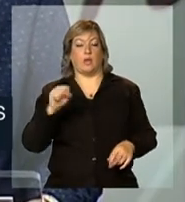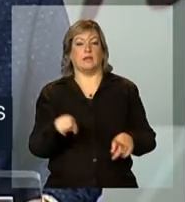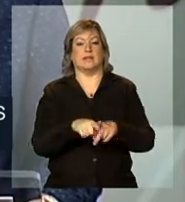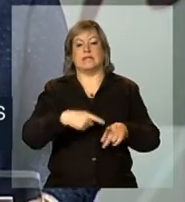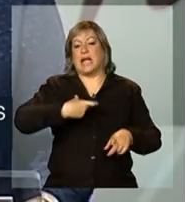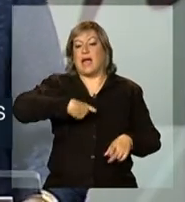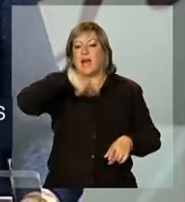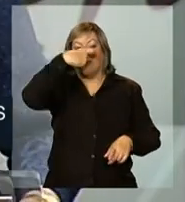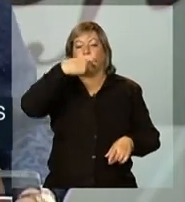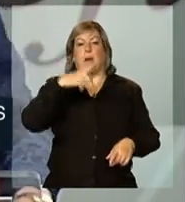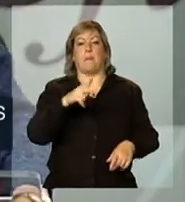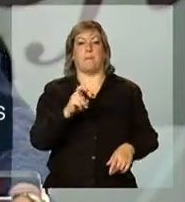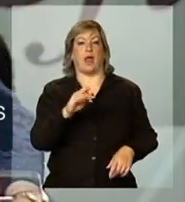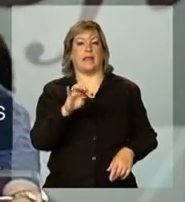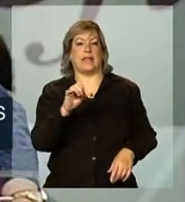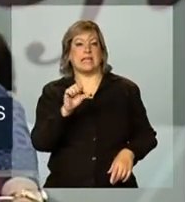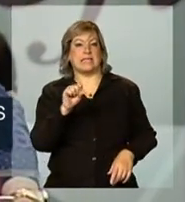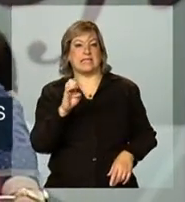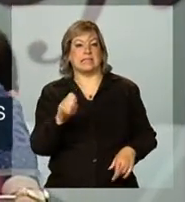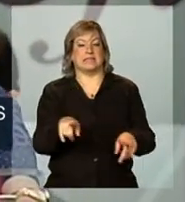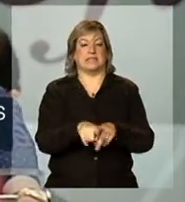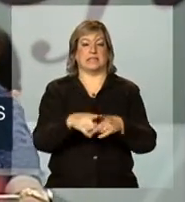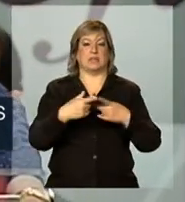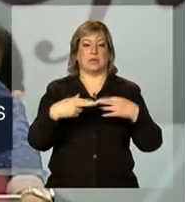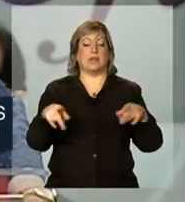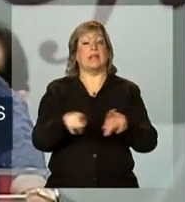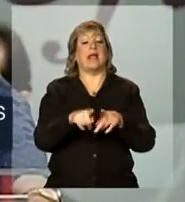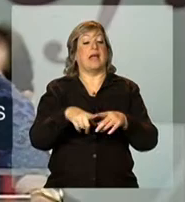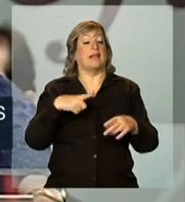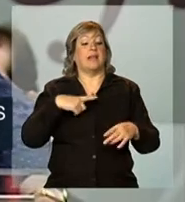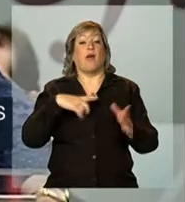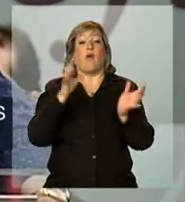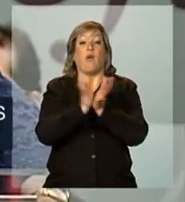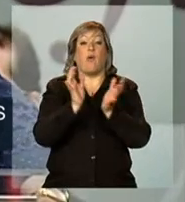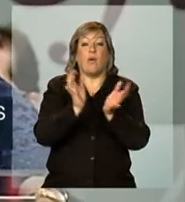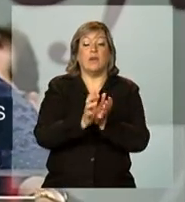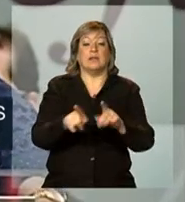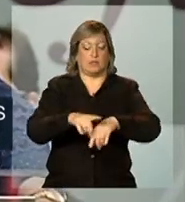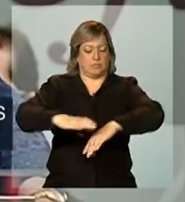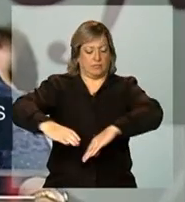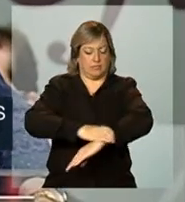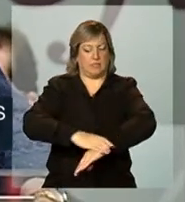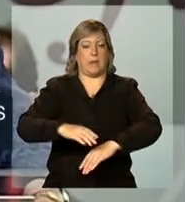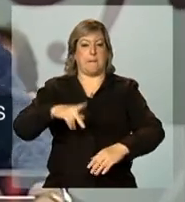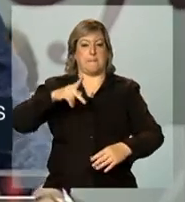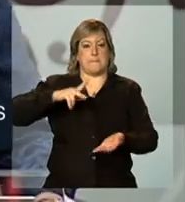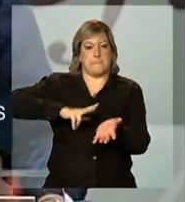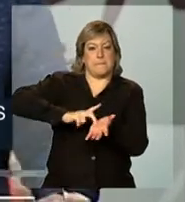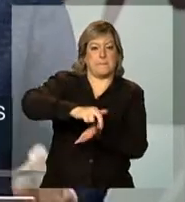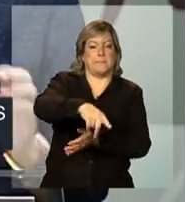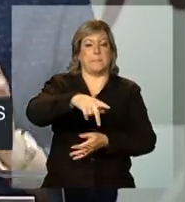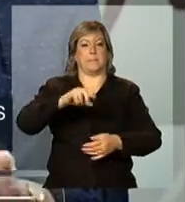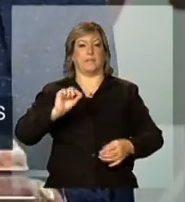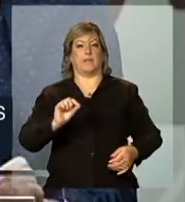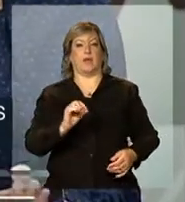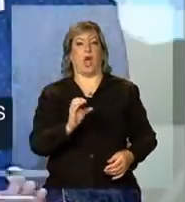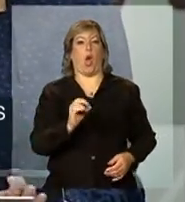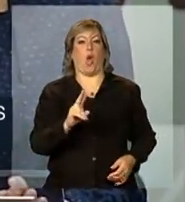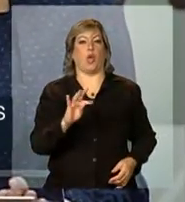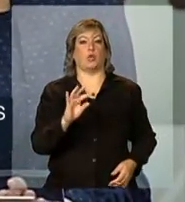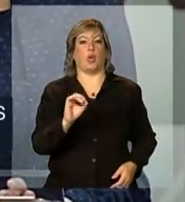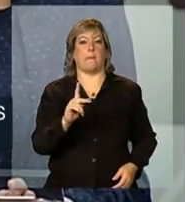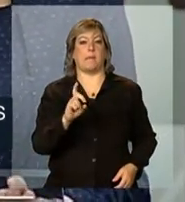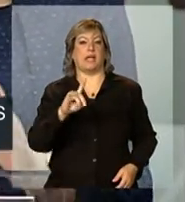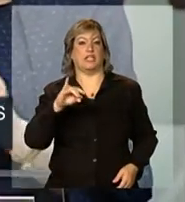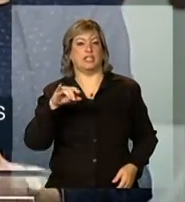próteses, para atuação nas oficinas ortopédicas espalhadas pelo país. E já aprovamos a